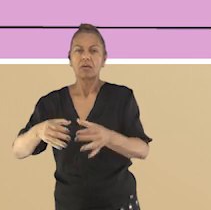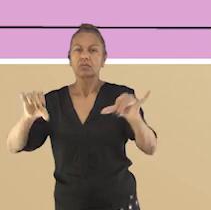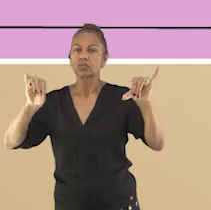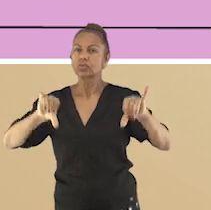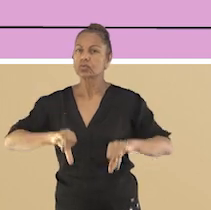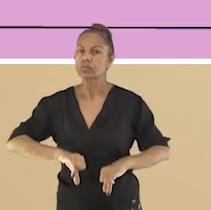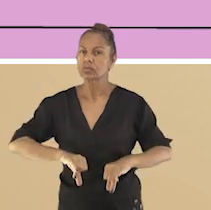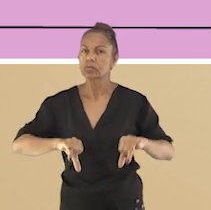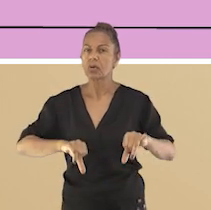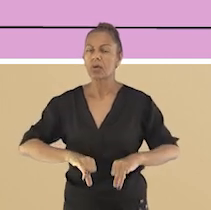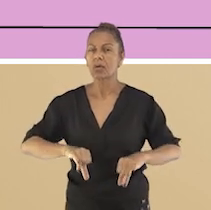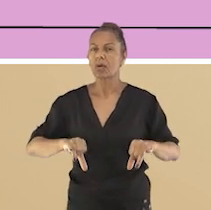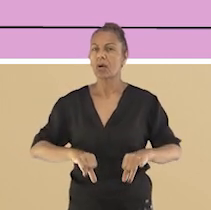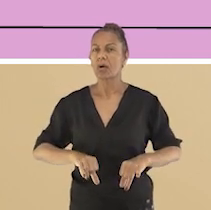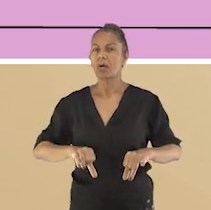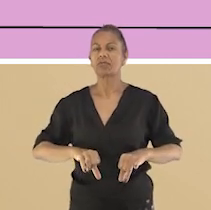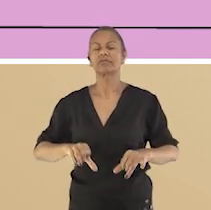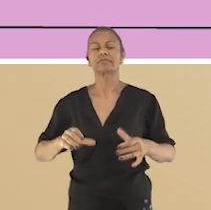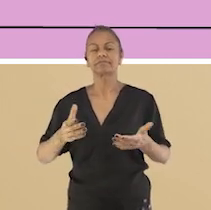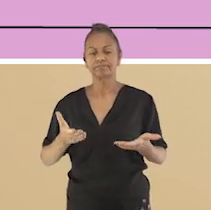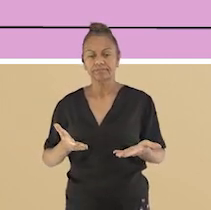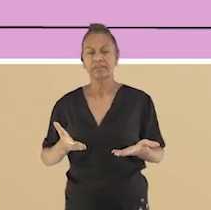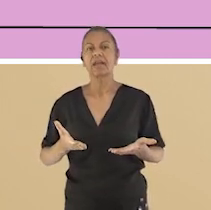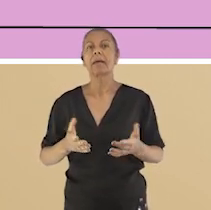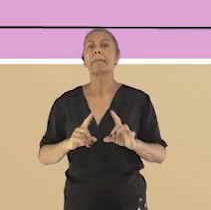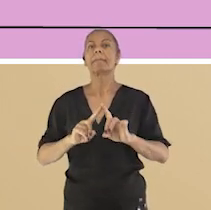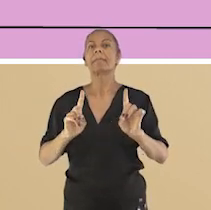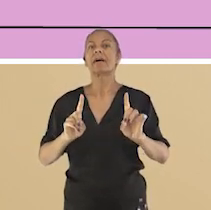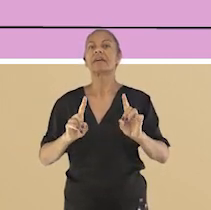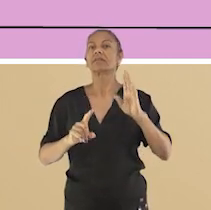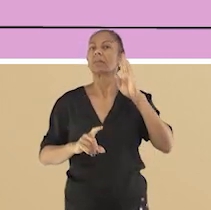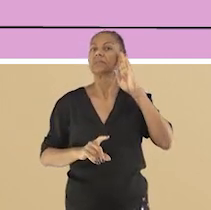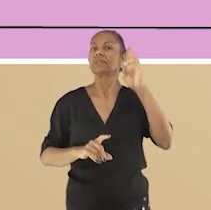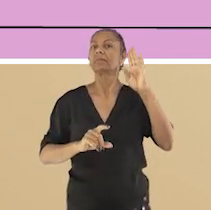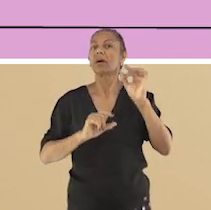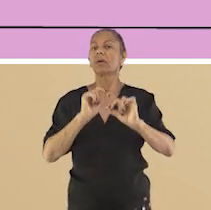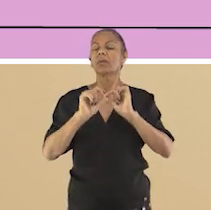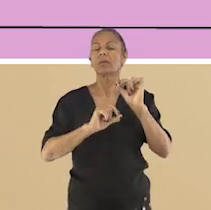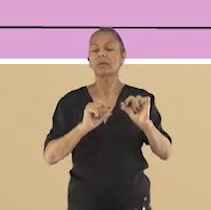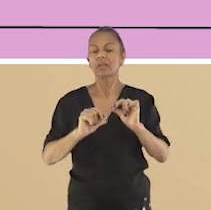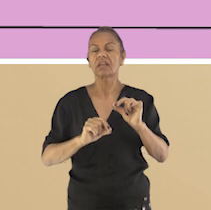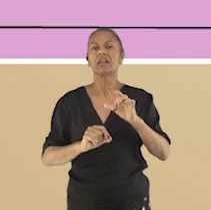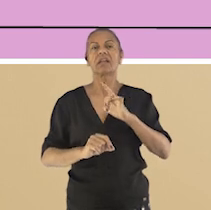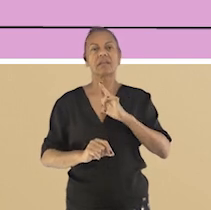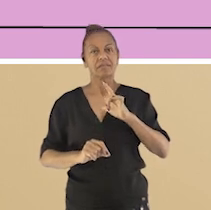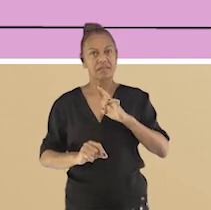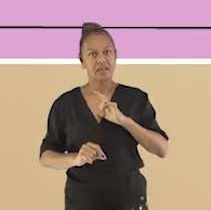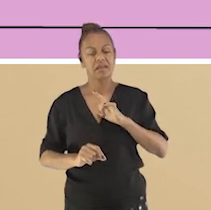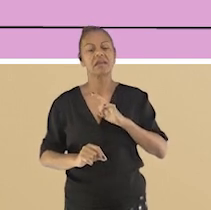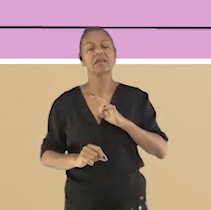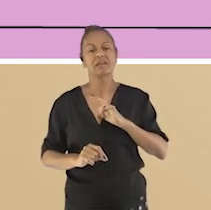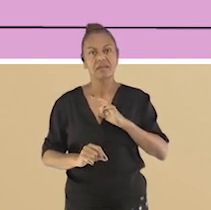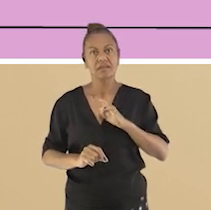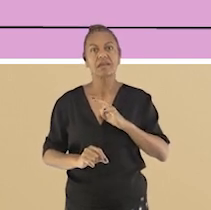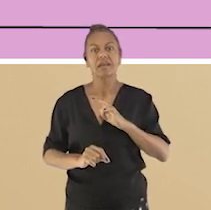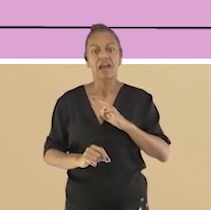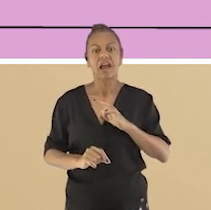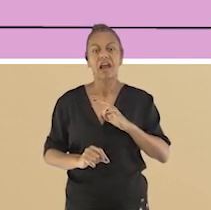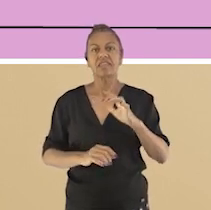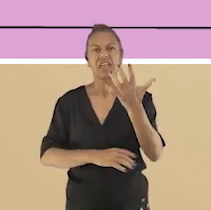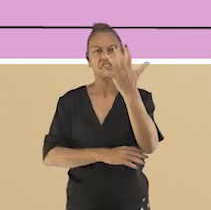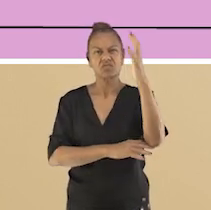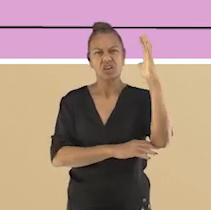escravos a que foram submetidos. Mas prevalece a ênfase no culto à presença dos orixás,